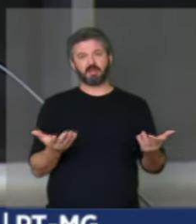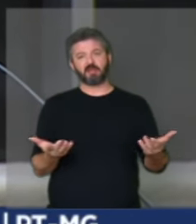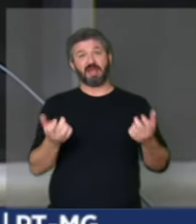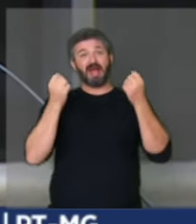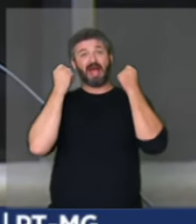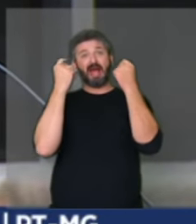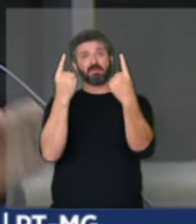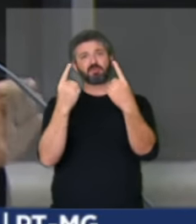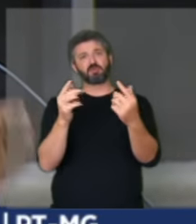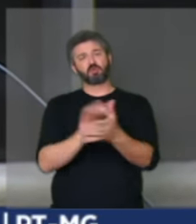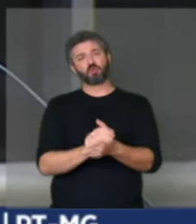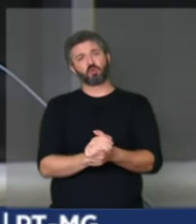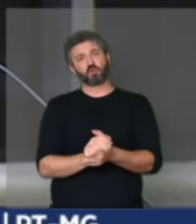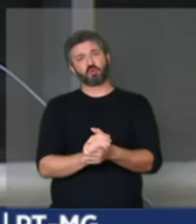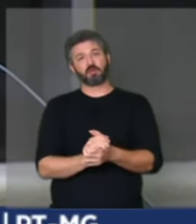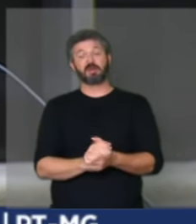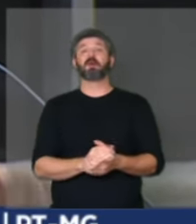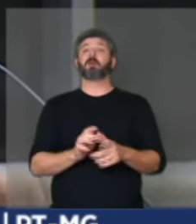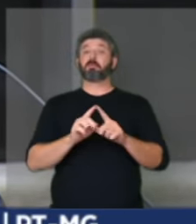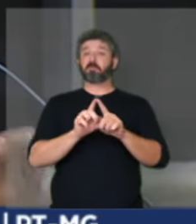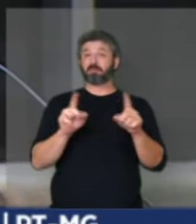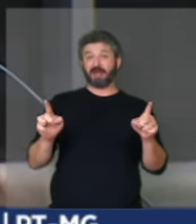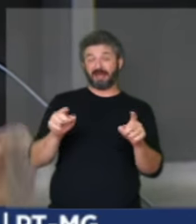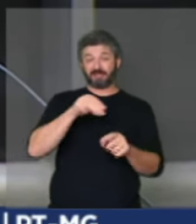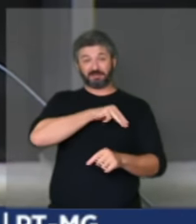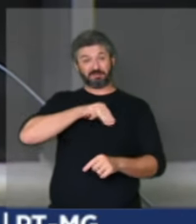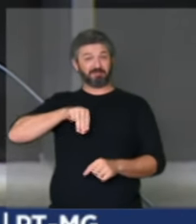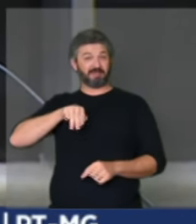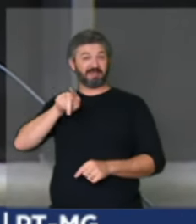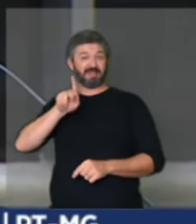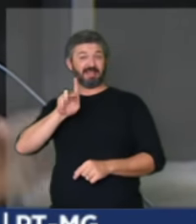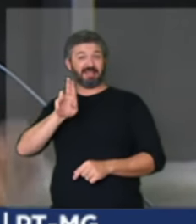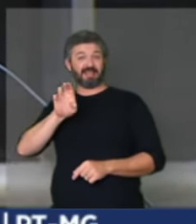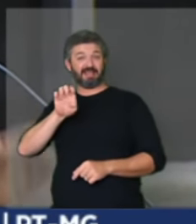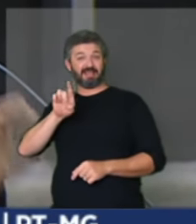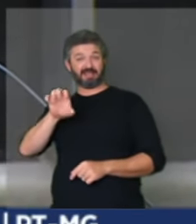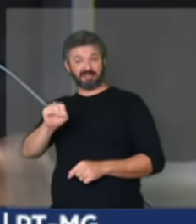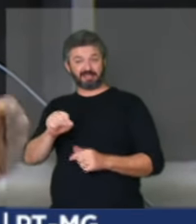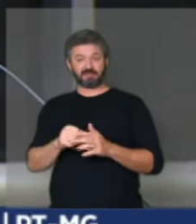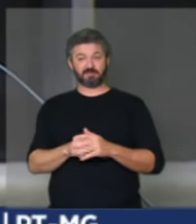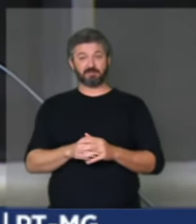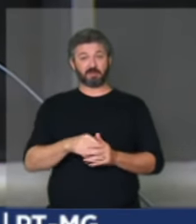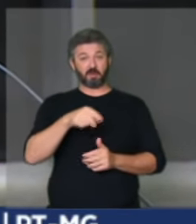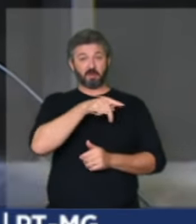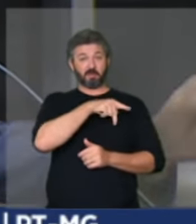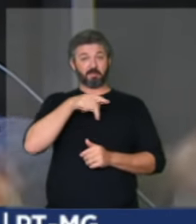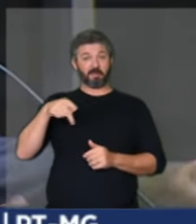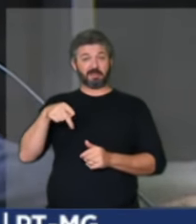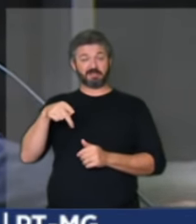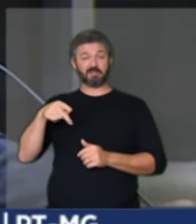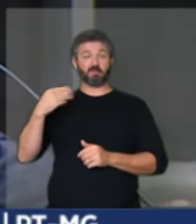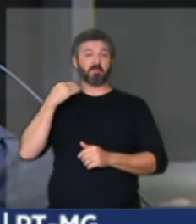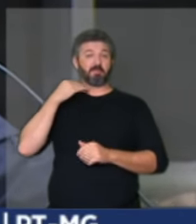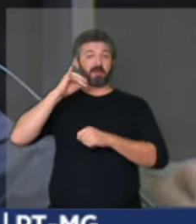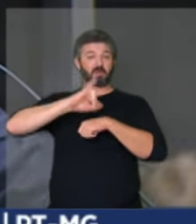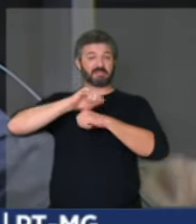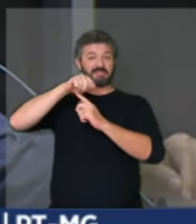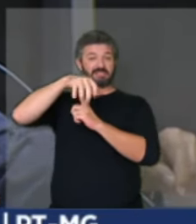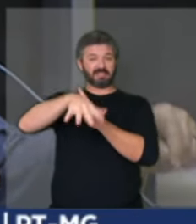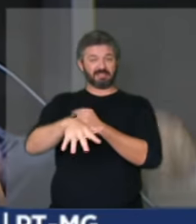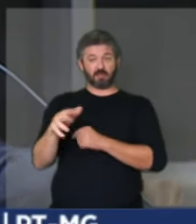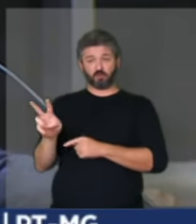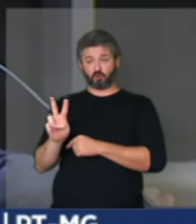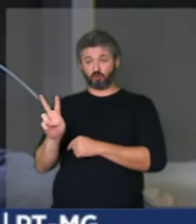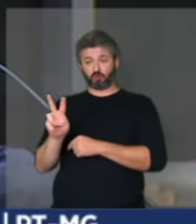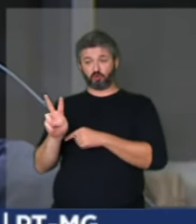absurdo enquanto isso o ministro Paulo Guedes o presidente do banco central os dois que são